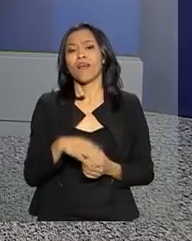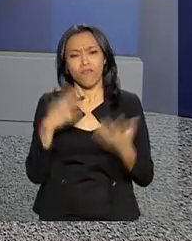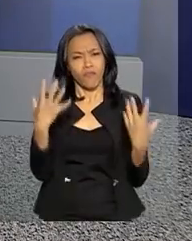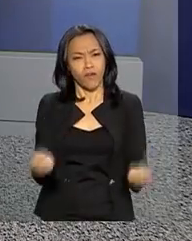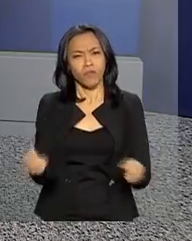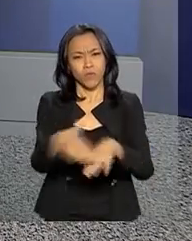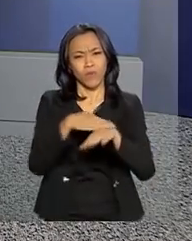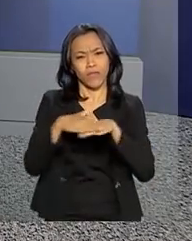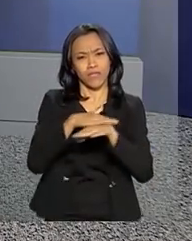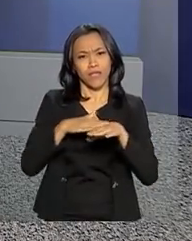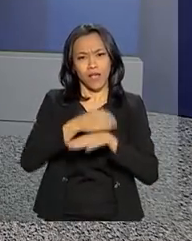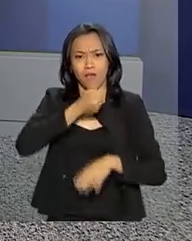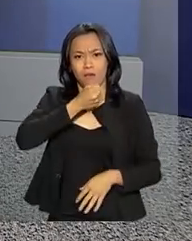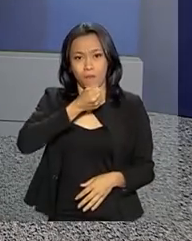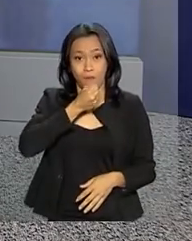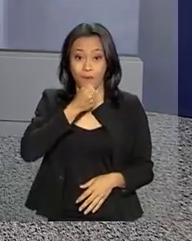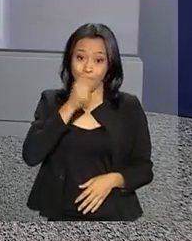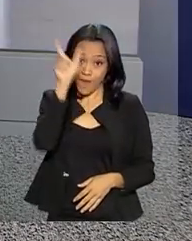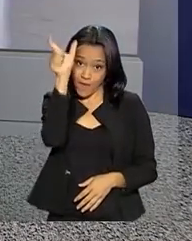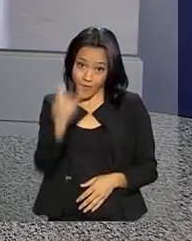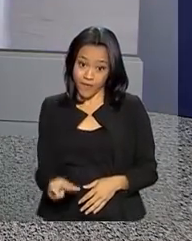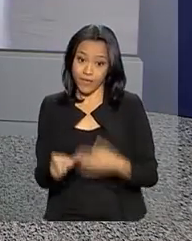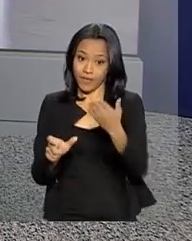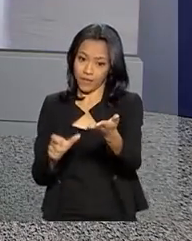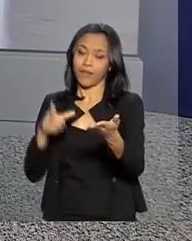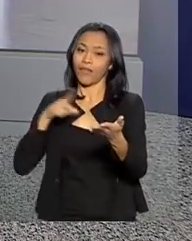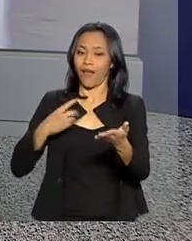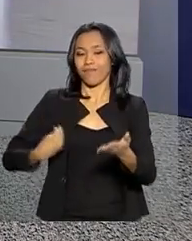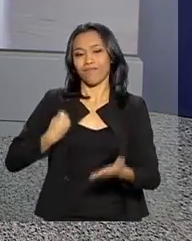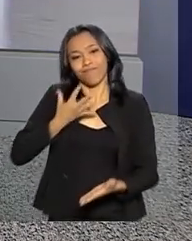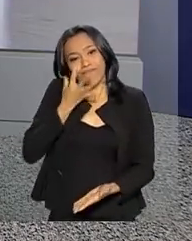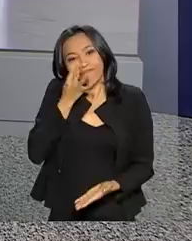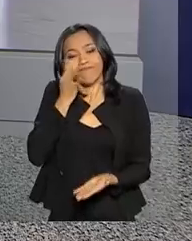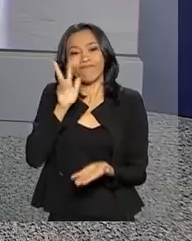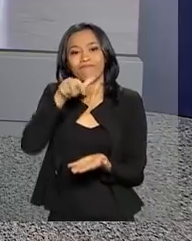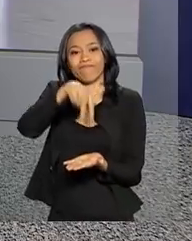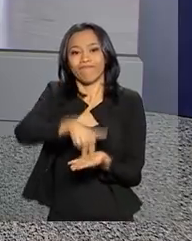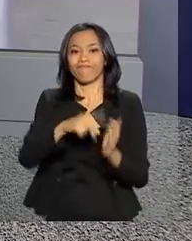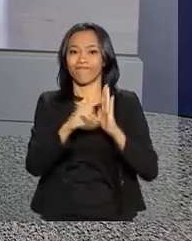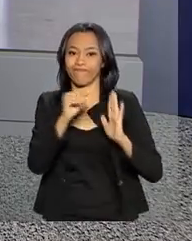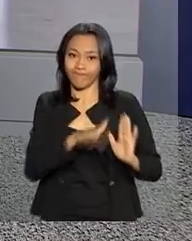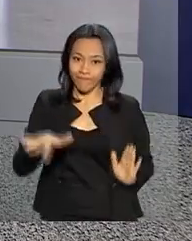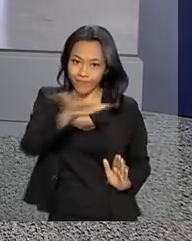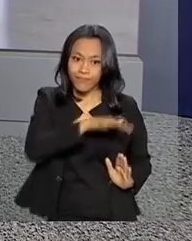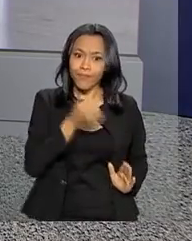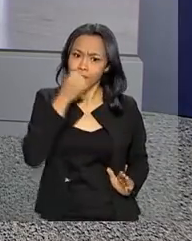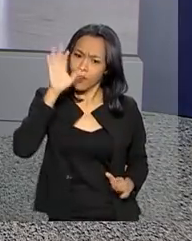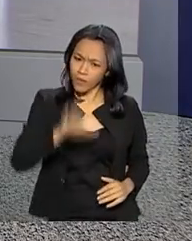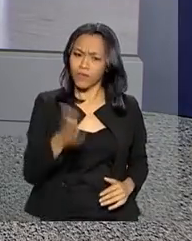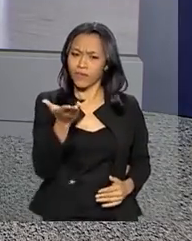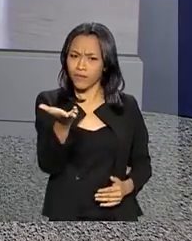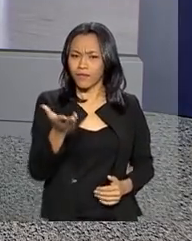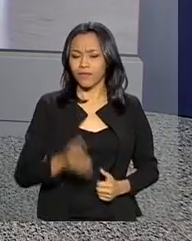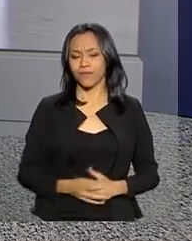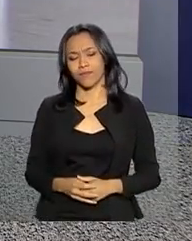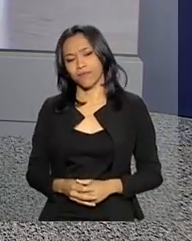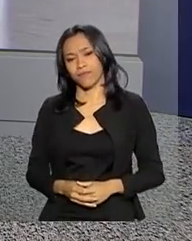conversar com a repórter Luciana Colares de Almeida, que está no Palácio do Planalto. Oi, Luciana, boa tarde para você.